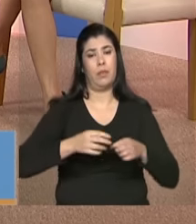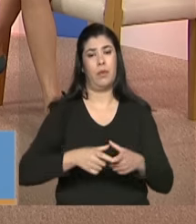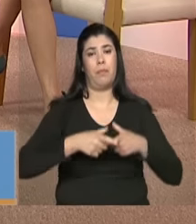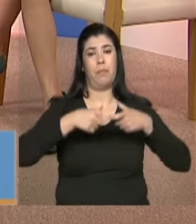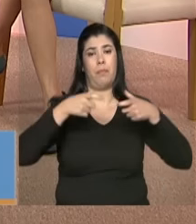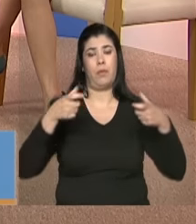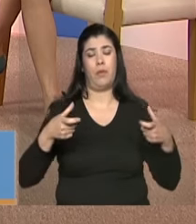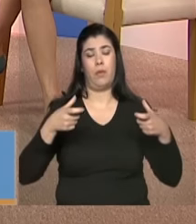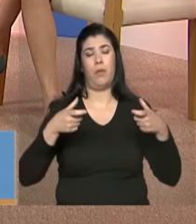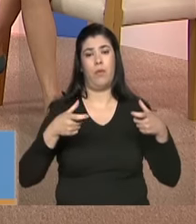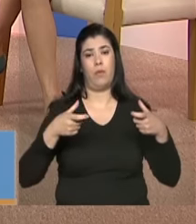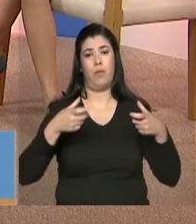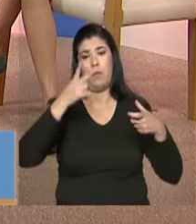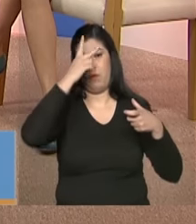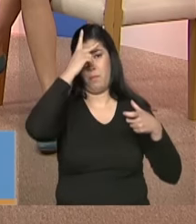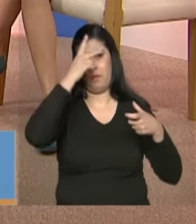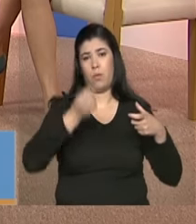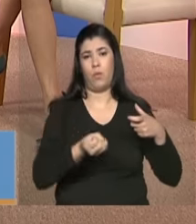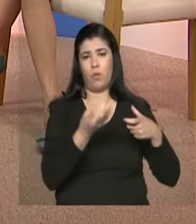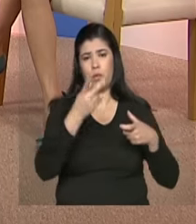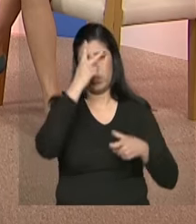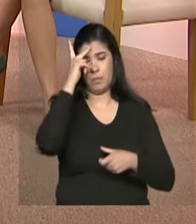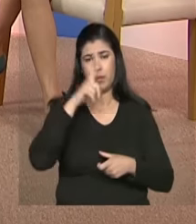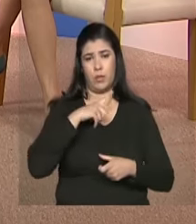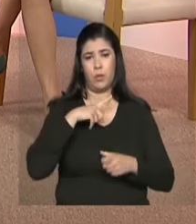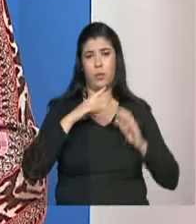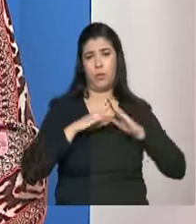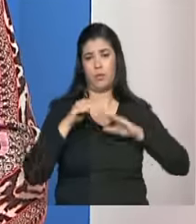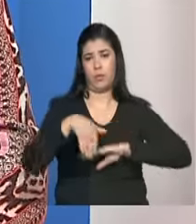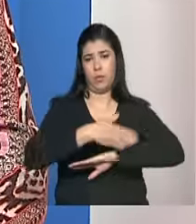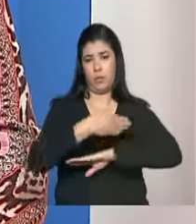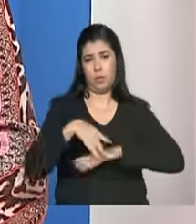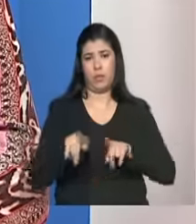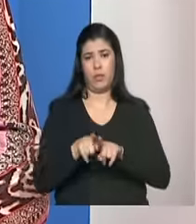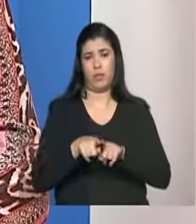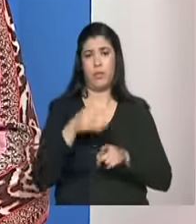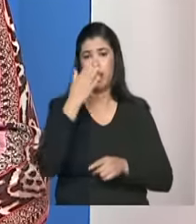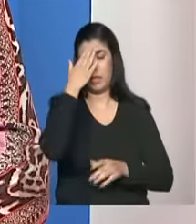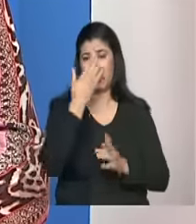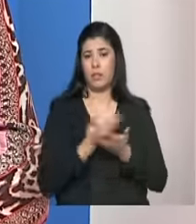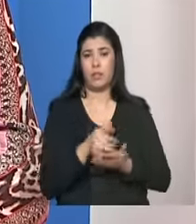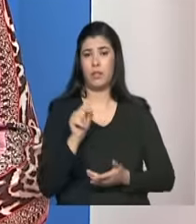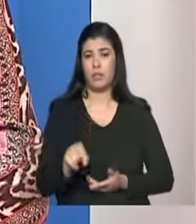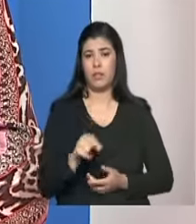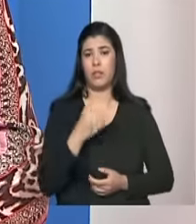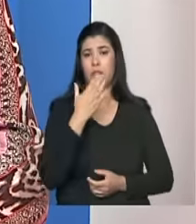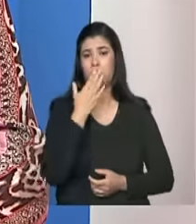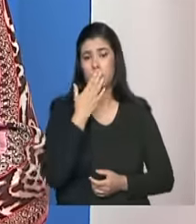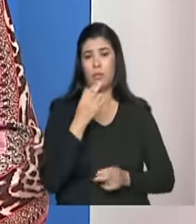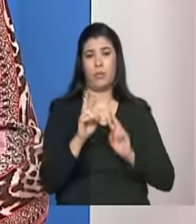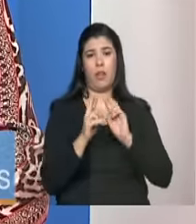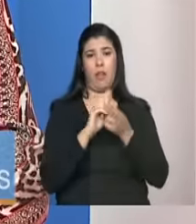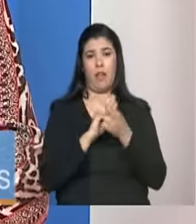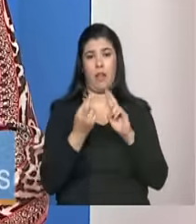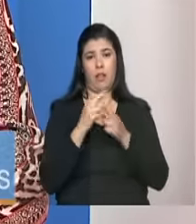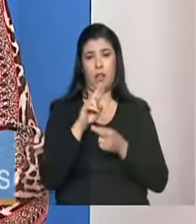situação de rua acho que é essa rede de atendimento que a gente vem estruturando ao longo dos últimos anos